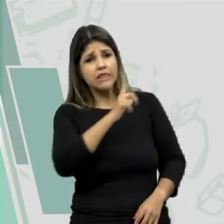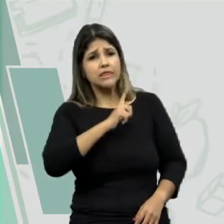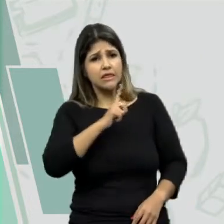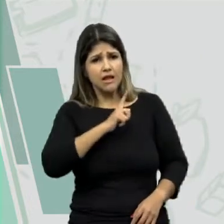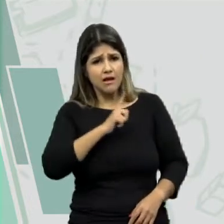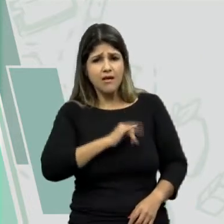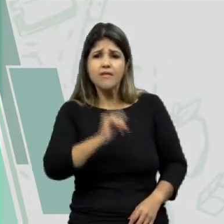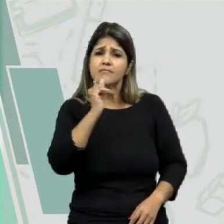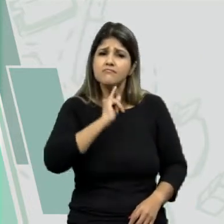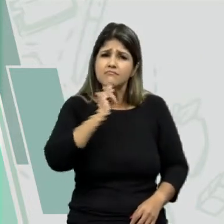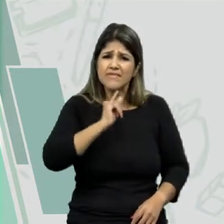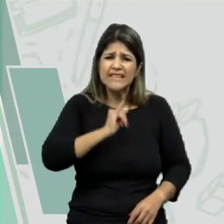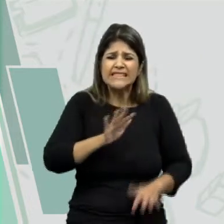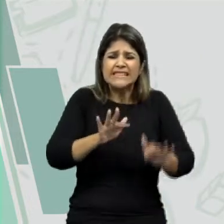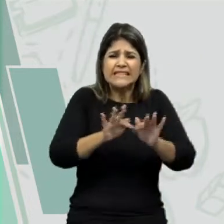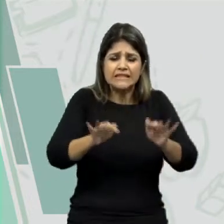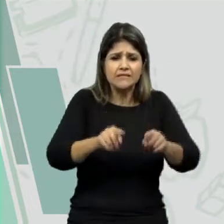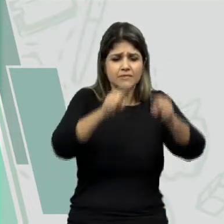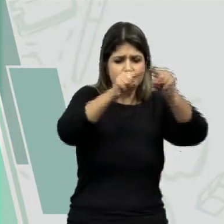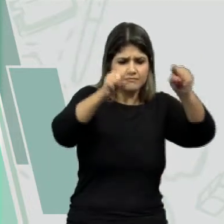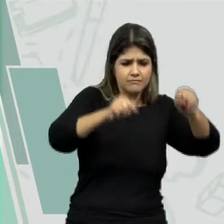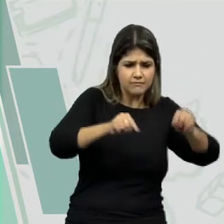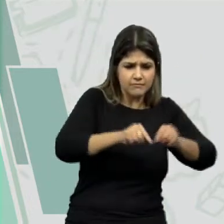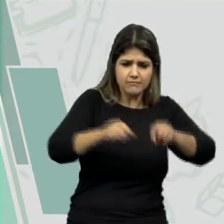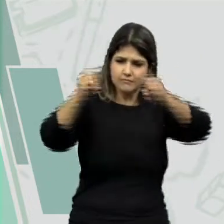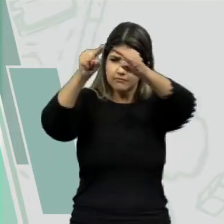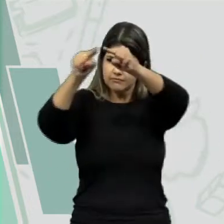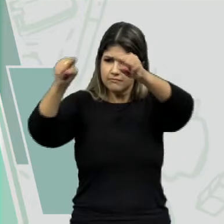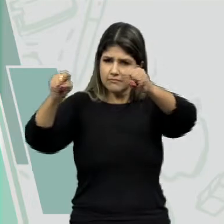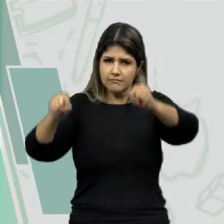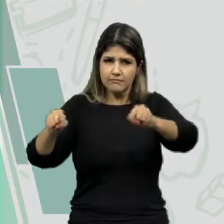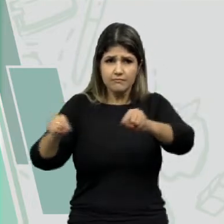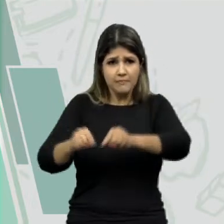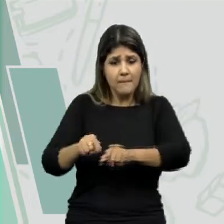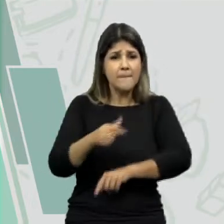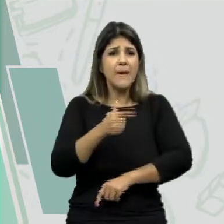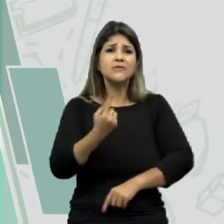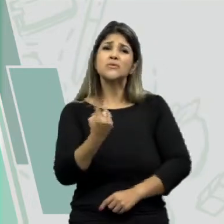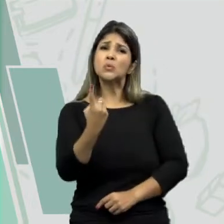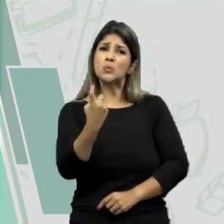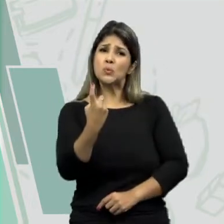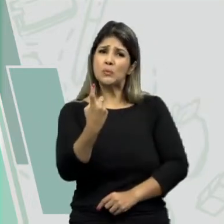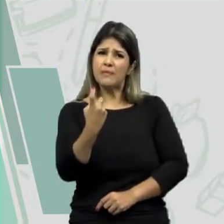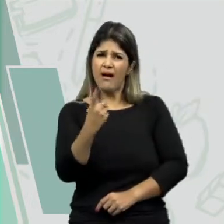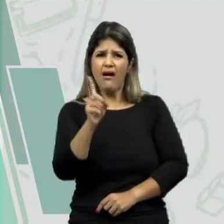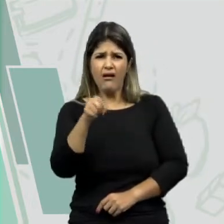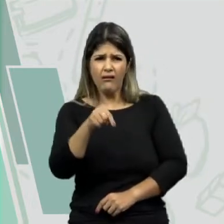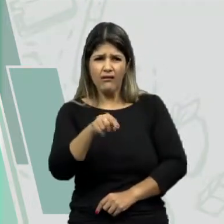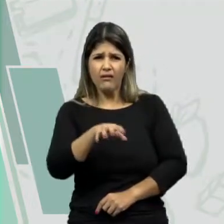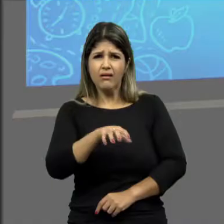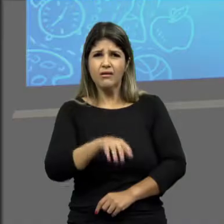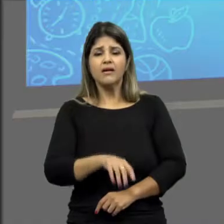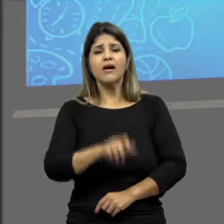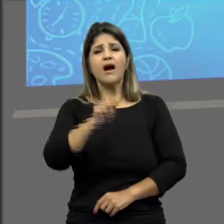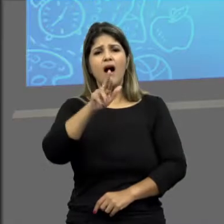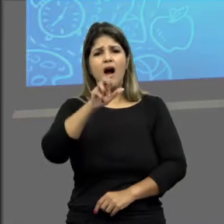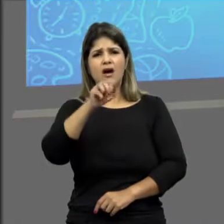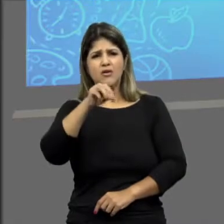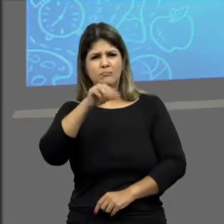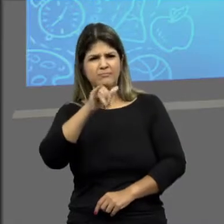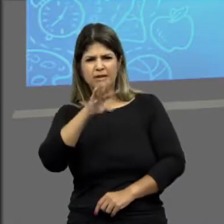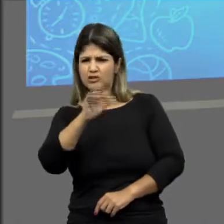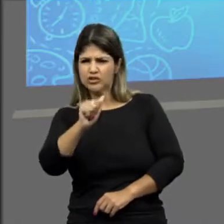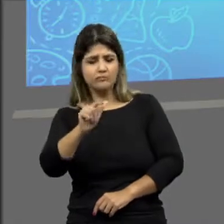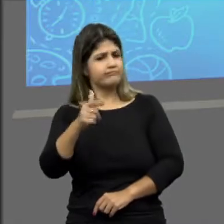aí. Tem uma cadeia aqui no exemplo que ela é até cíclica, é um hexágono, só que só tem uma dupla. Ela é aromática? Não,